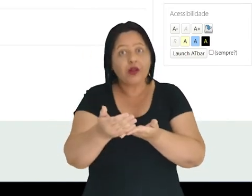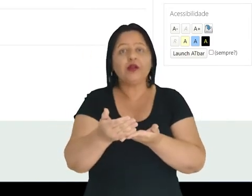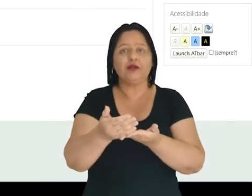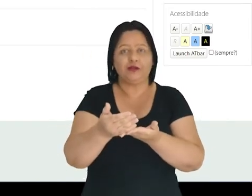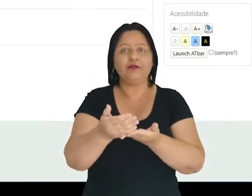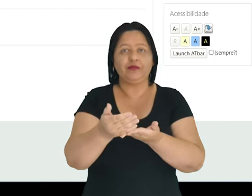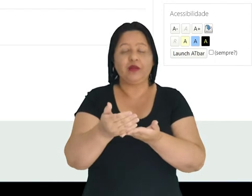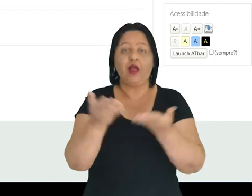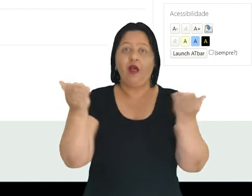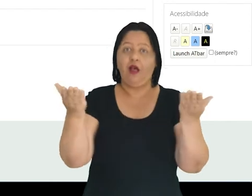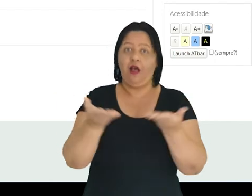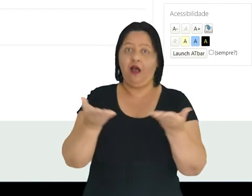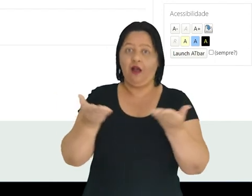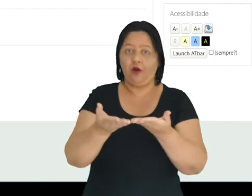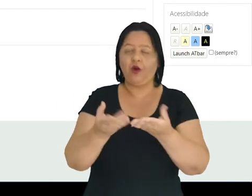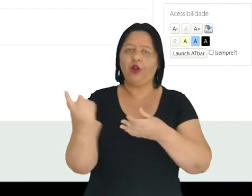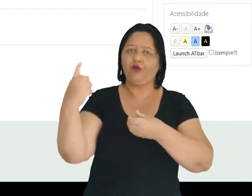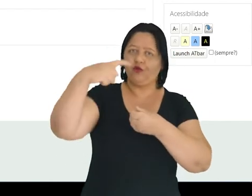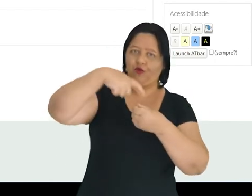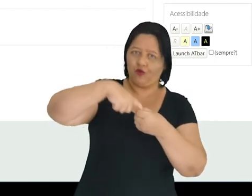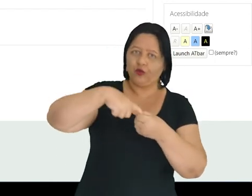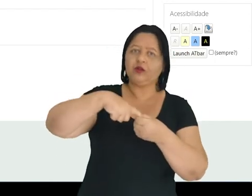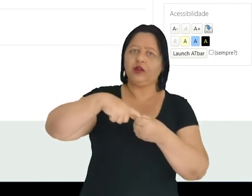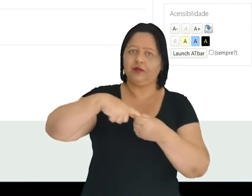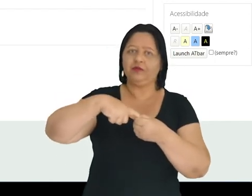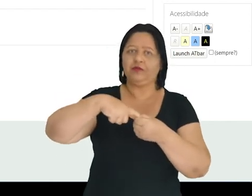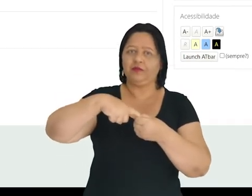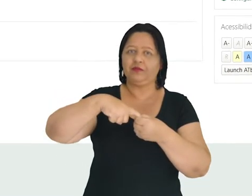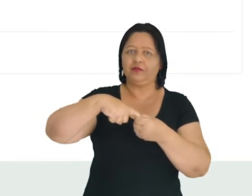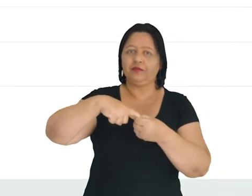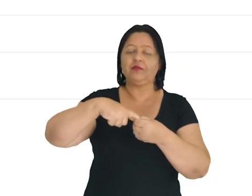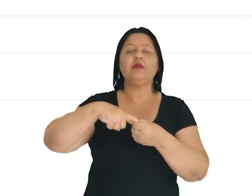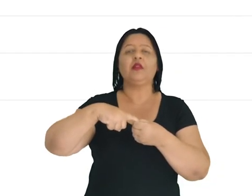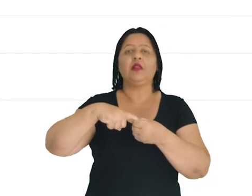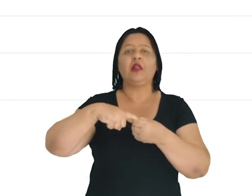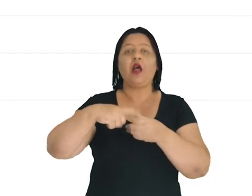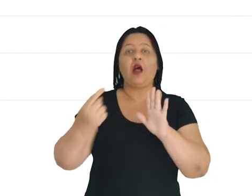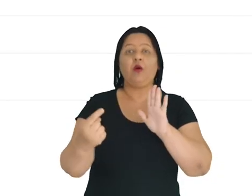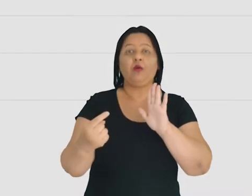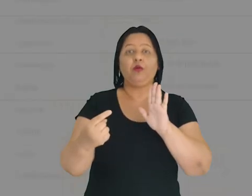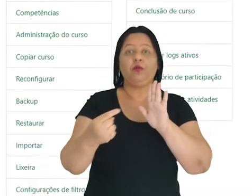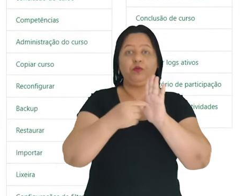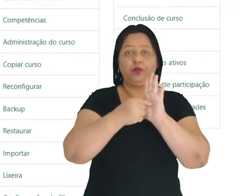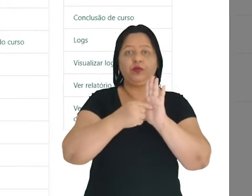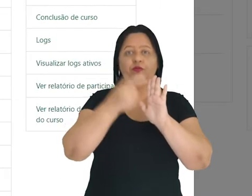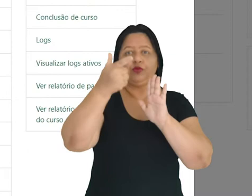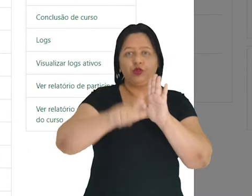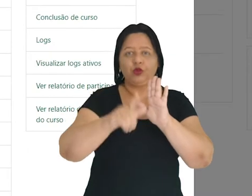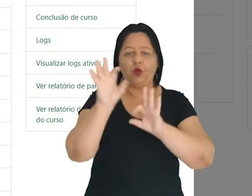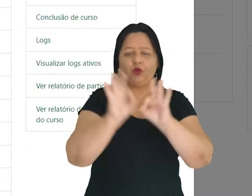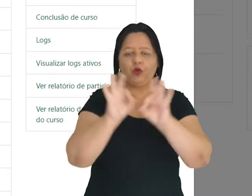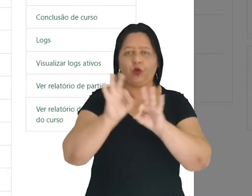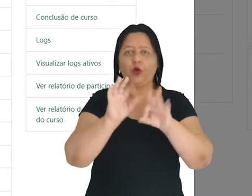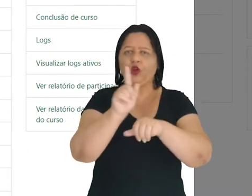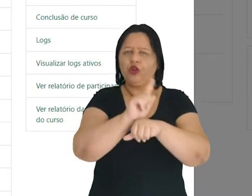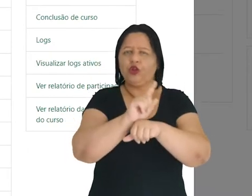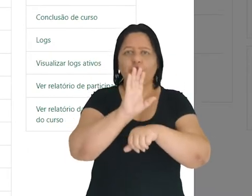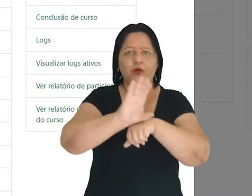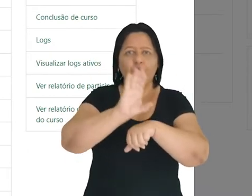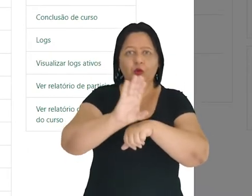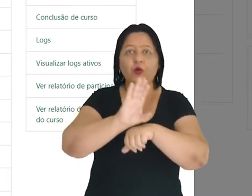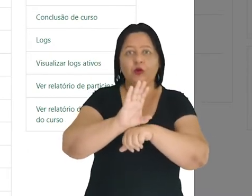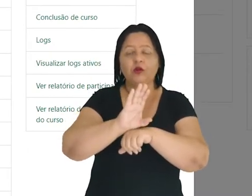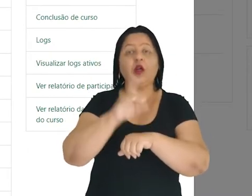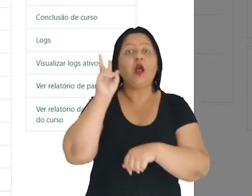início que eu configurei. Agora, vamos retornar a esse botão de gerenciamento do curso, e lembrar que